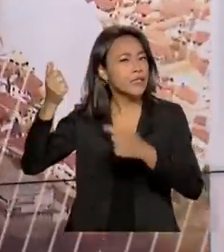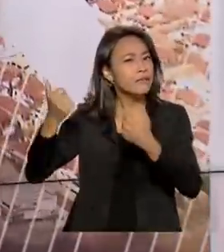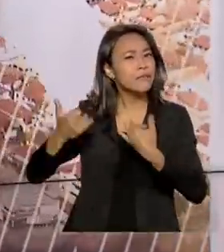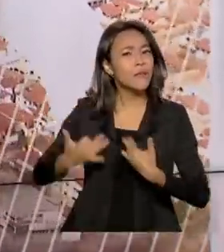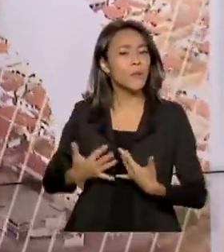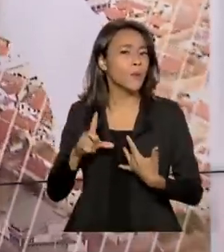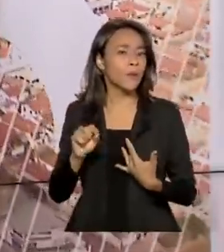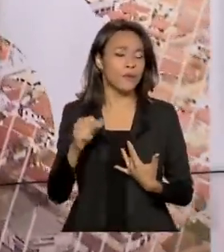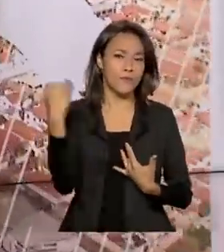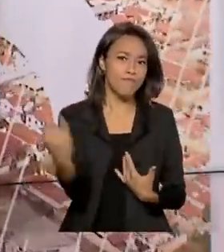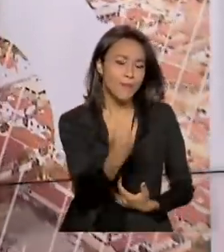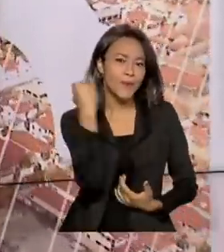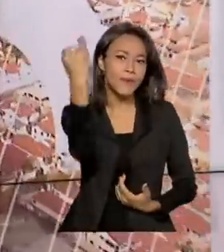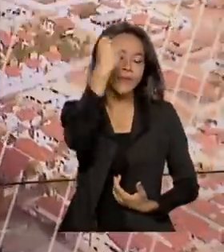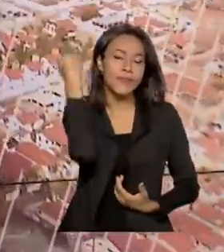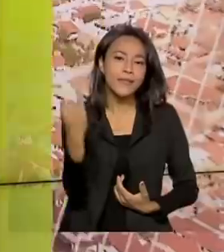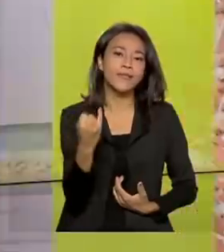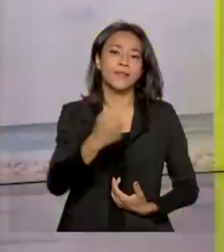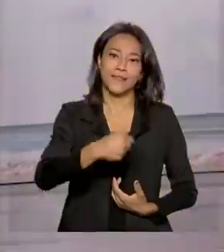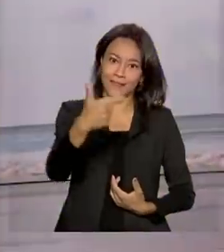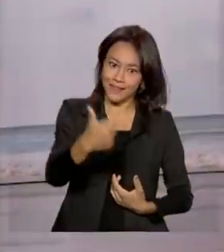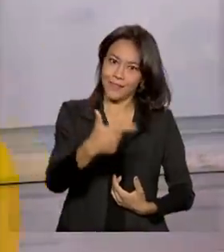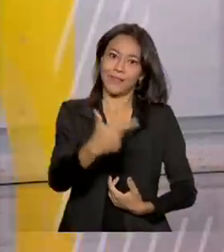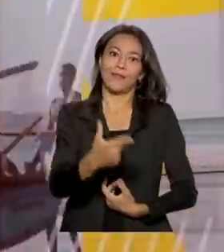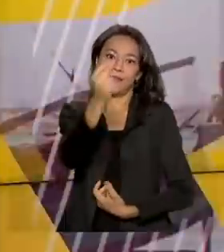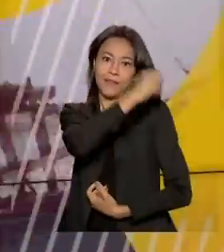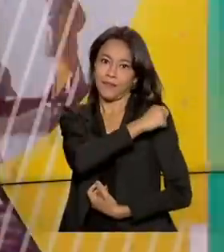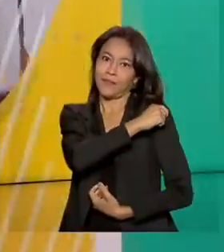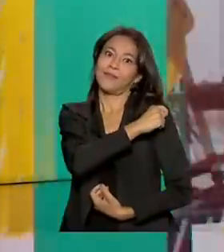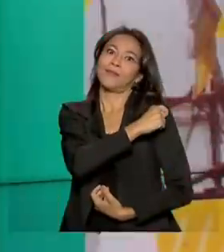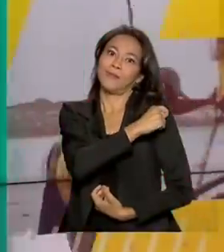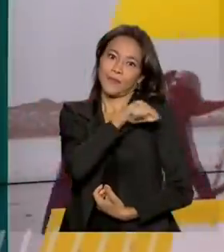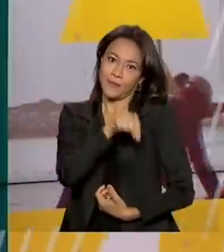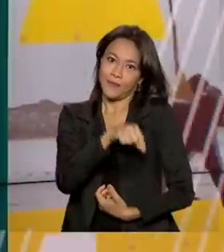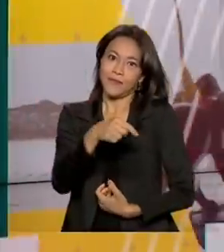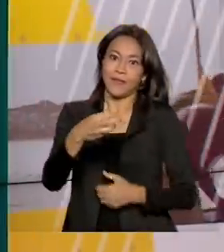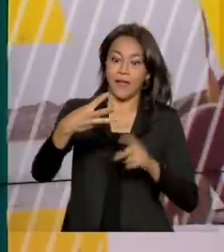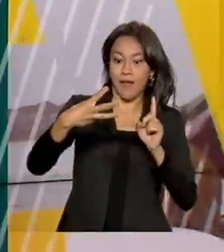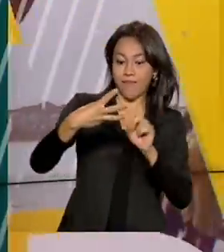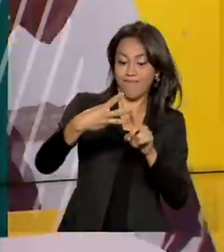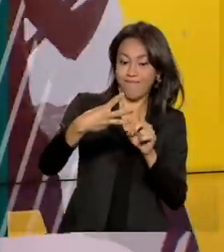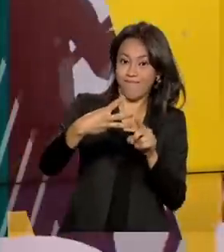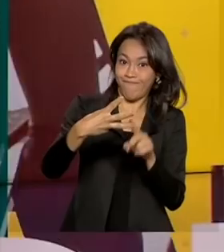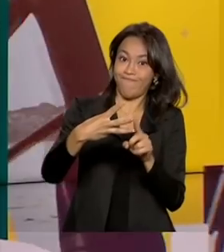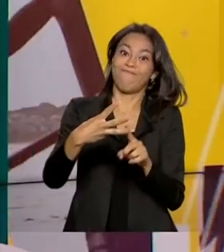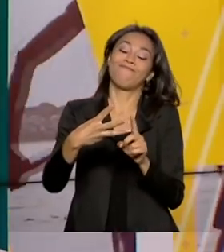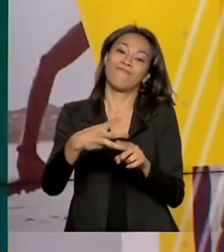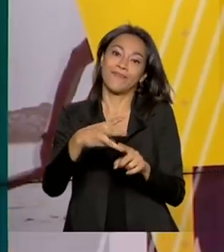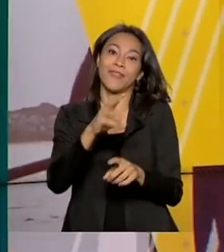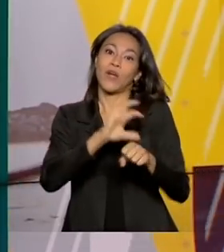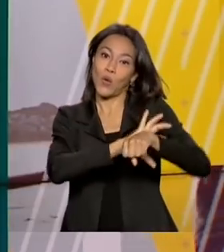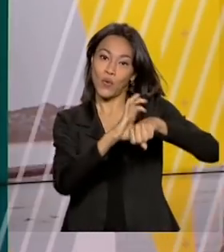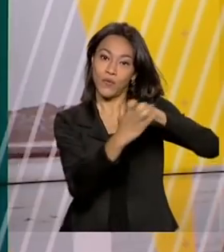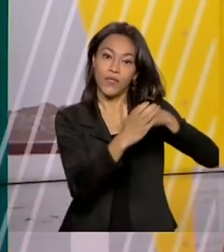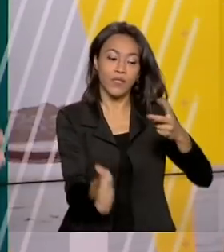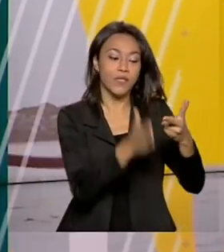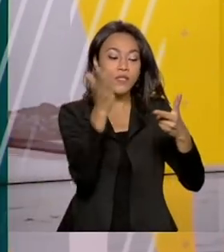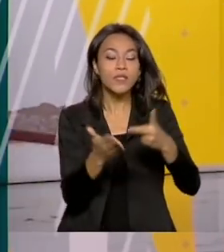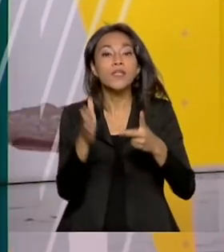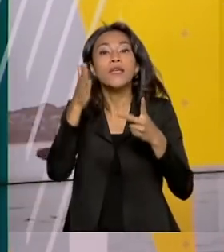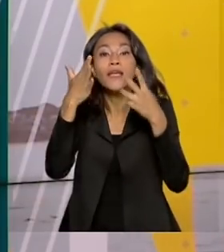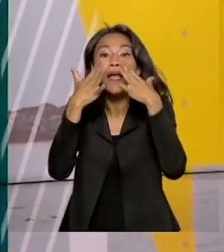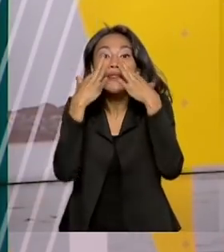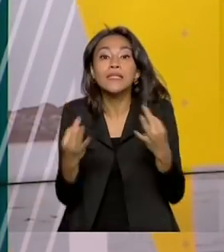sobre a importância da segunda dose e a dose de reforço contra a Covid-19 e também a atenção especial nas